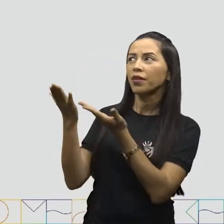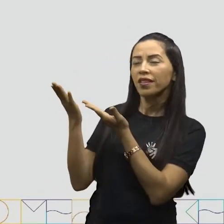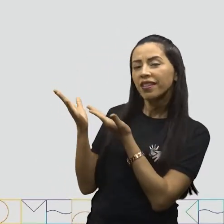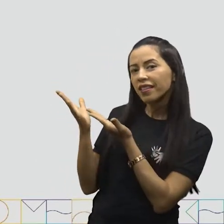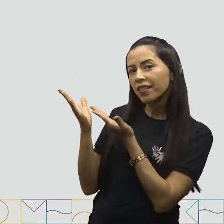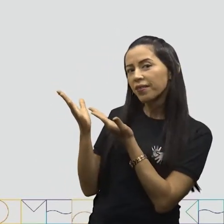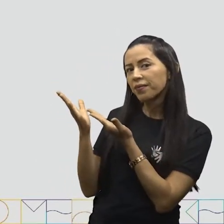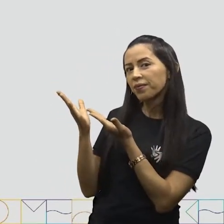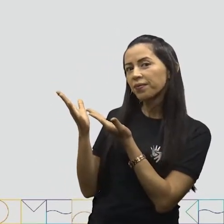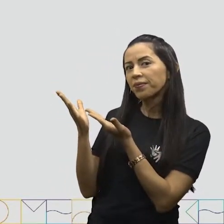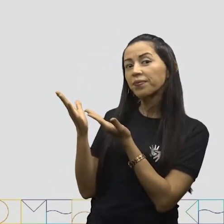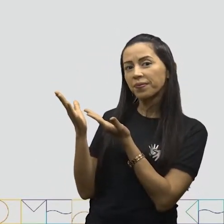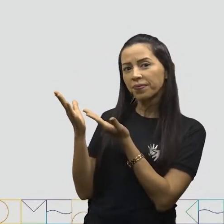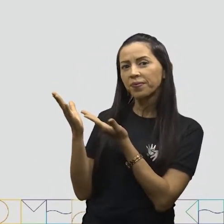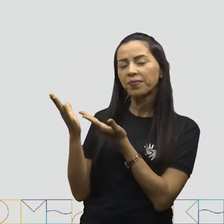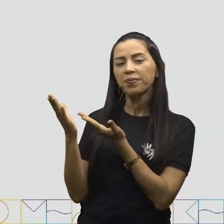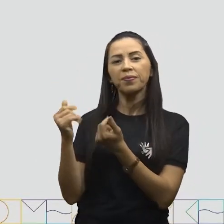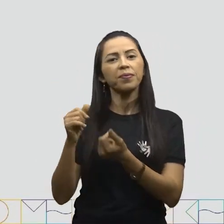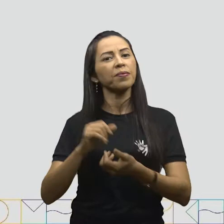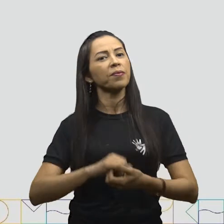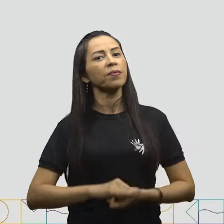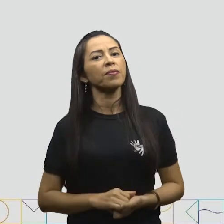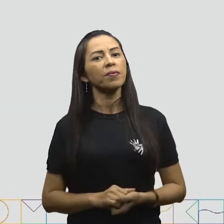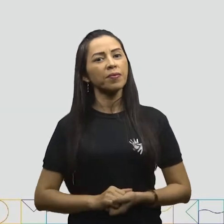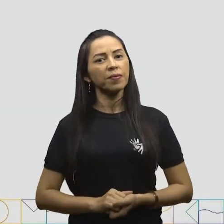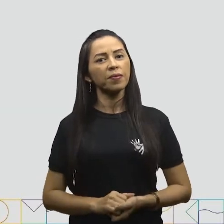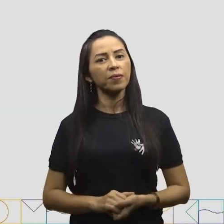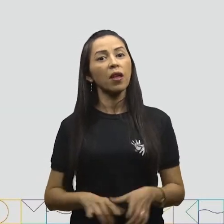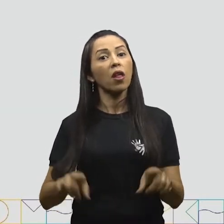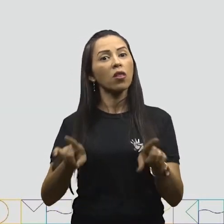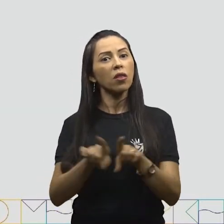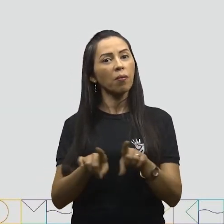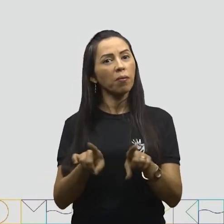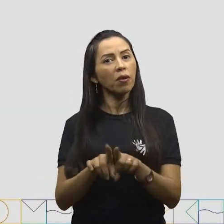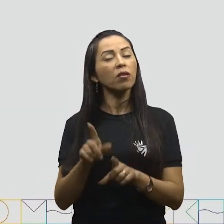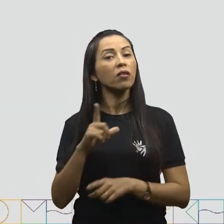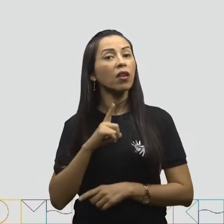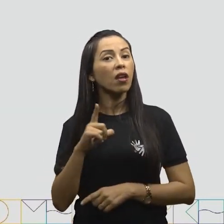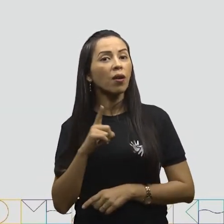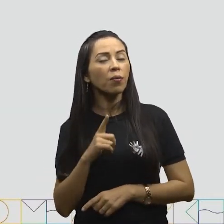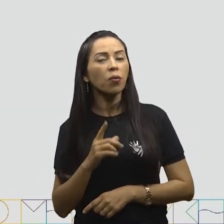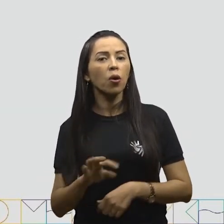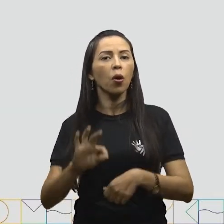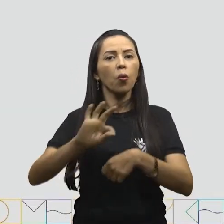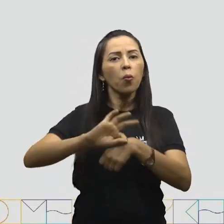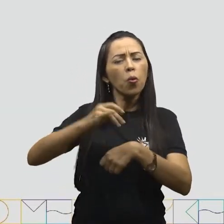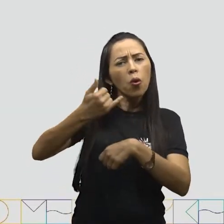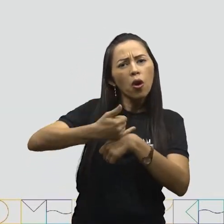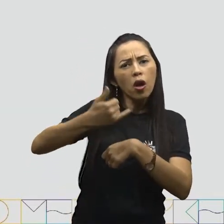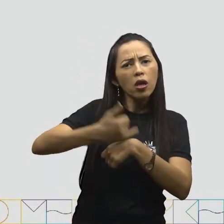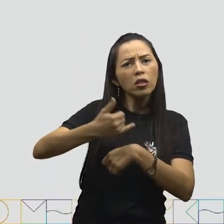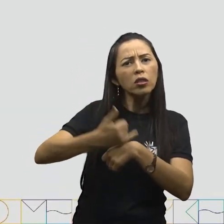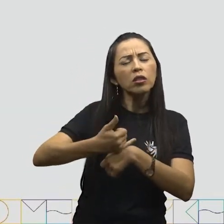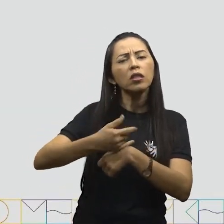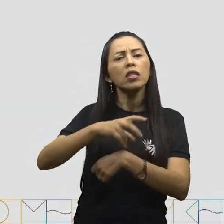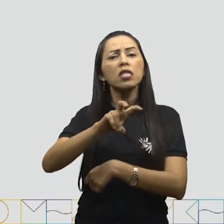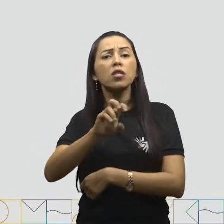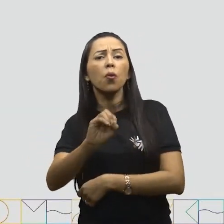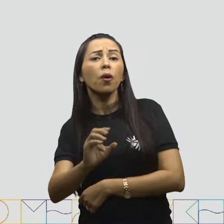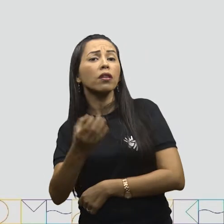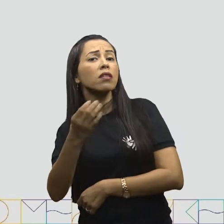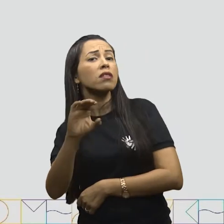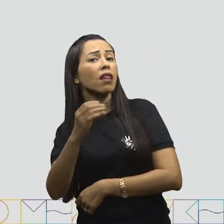só como a representamos e como a escrevemos. Temos também a moeda de cinquenta